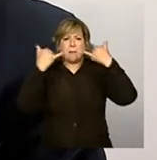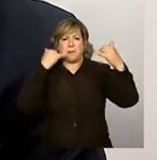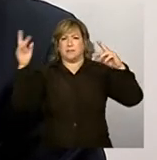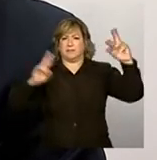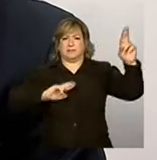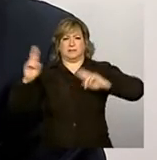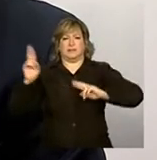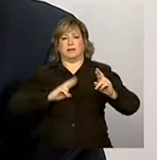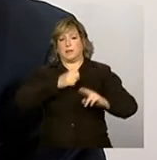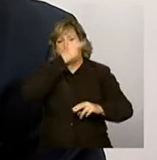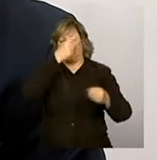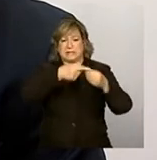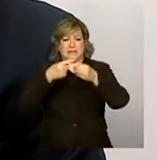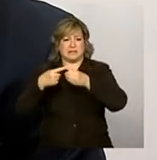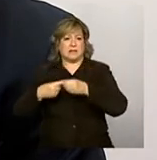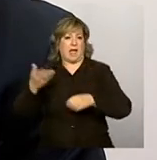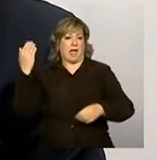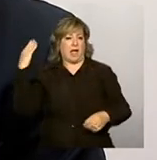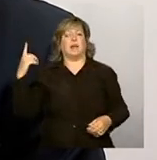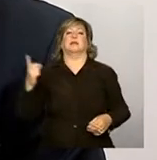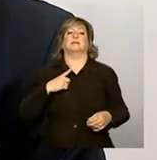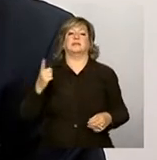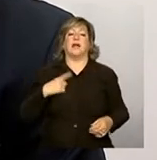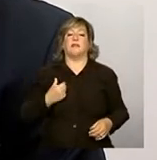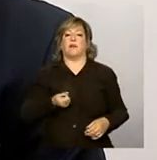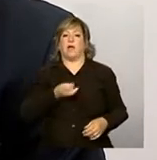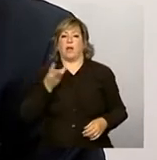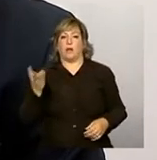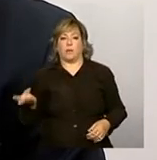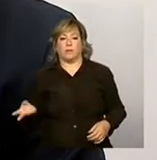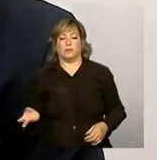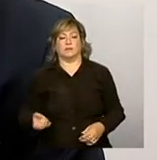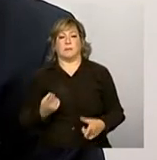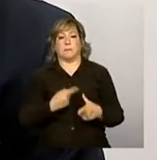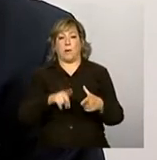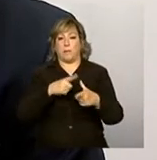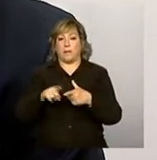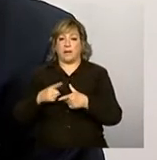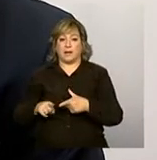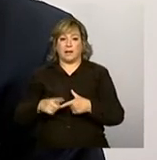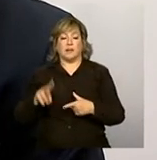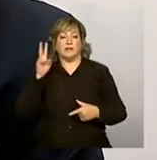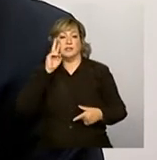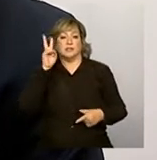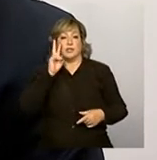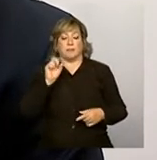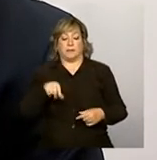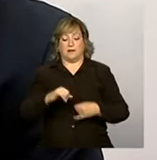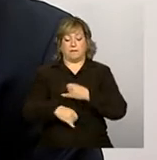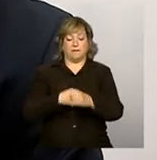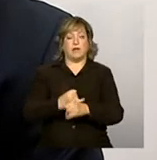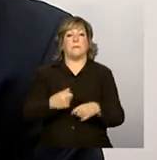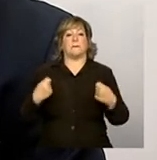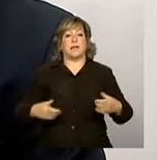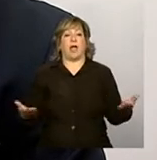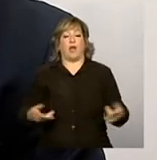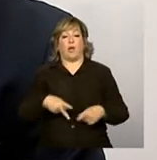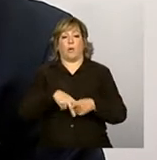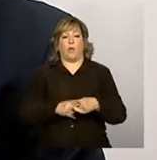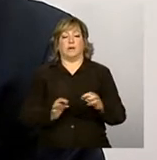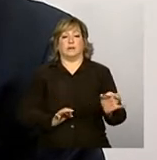anteriormente tiveram algum tipo de... problema em relação a informar, que agora estão precisando retificar